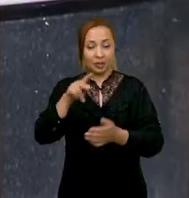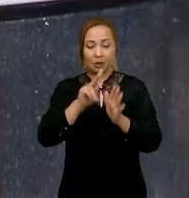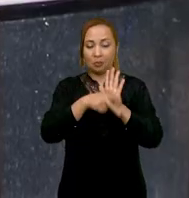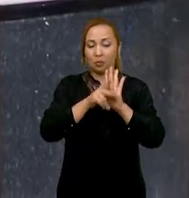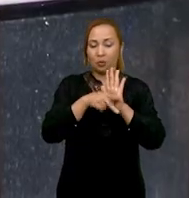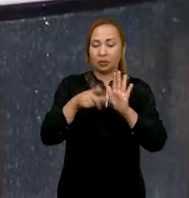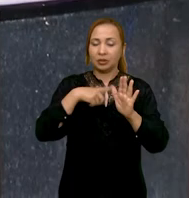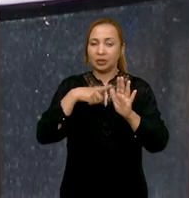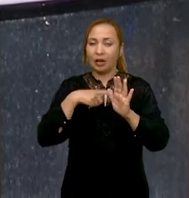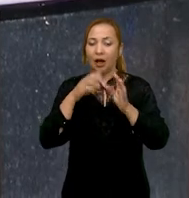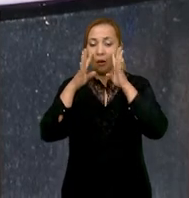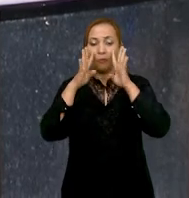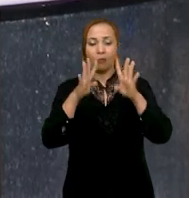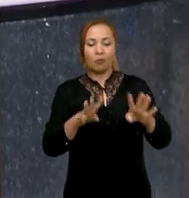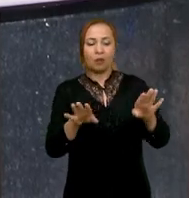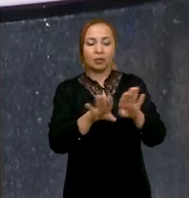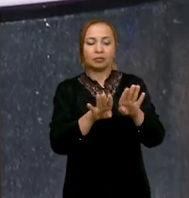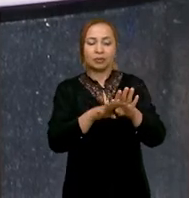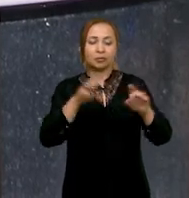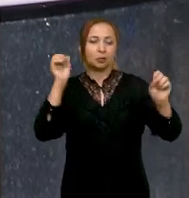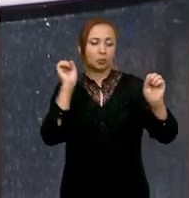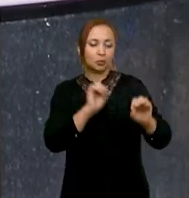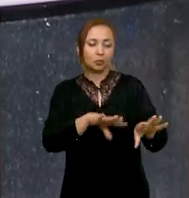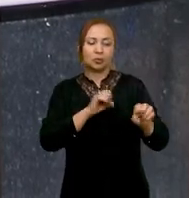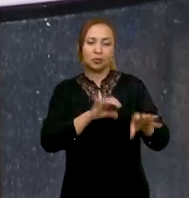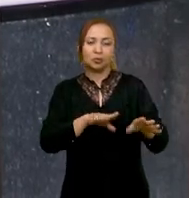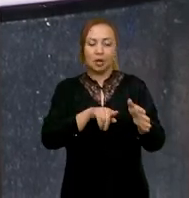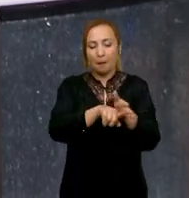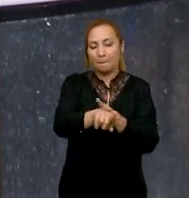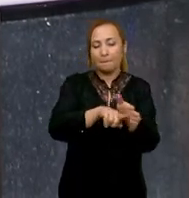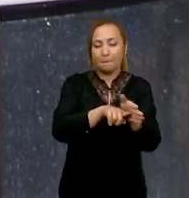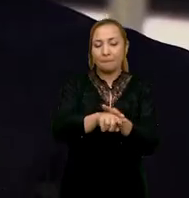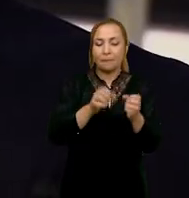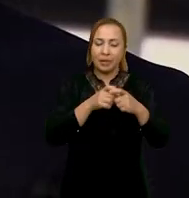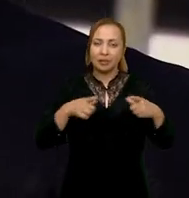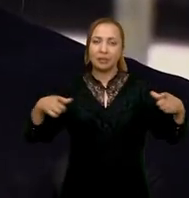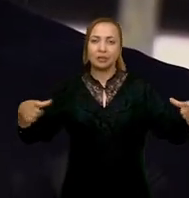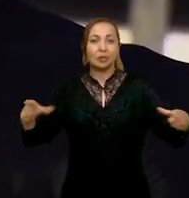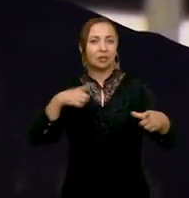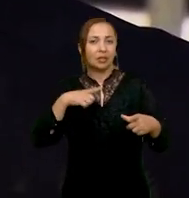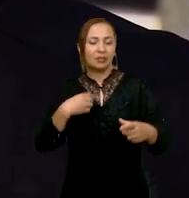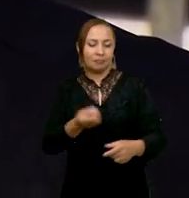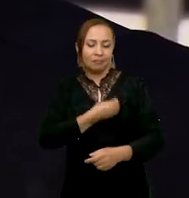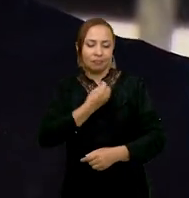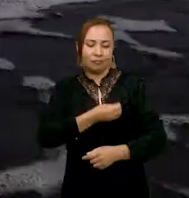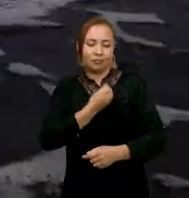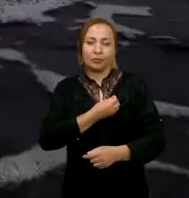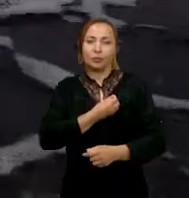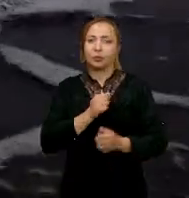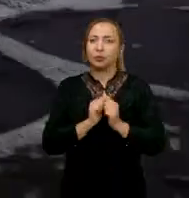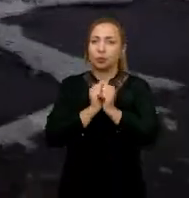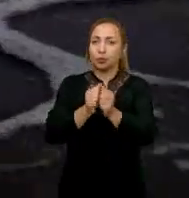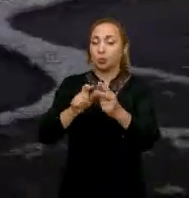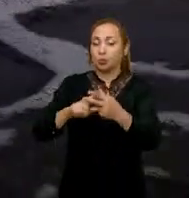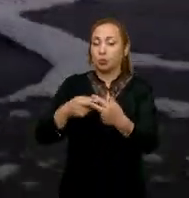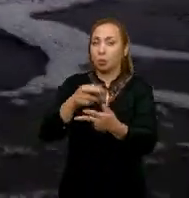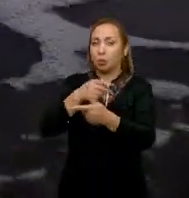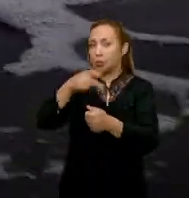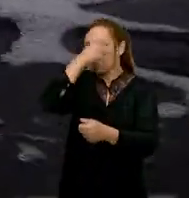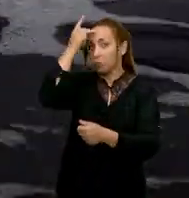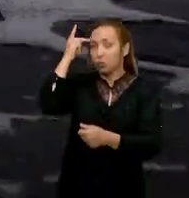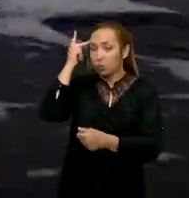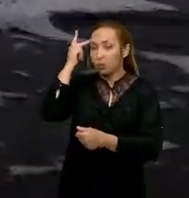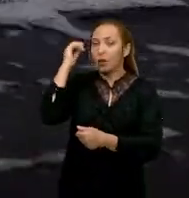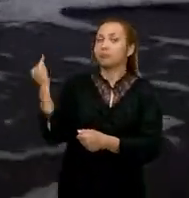Esse projeto tenta focar também no ensino, na pesquisa e na extensão. Então eles terem essa vivência com o produtor